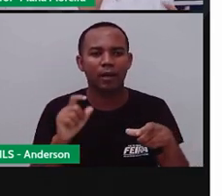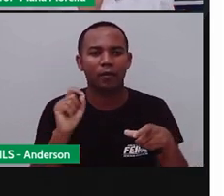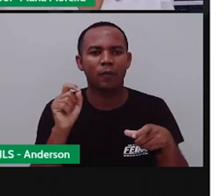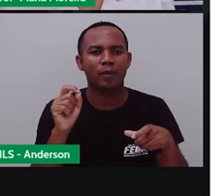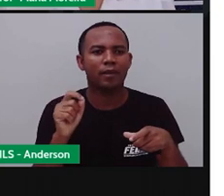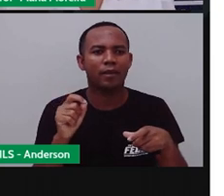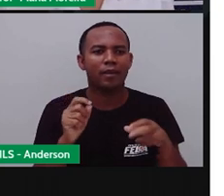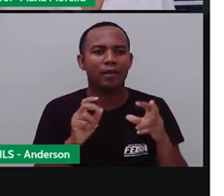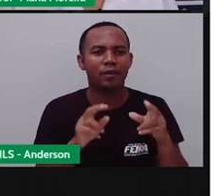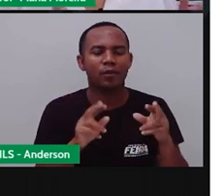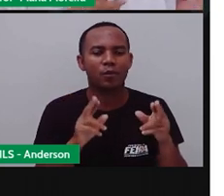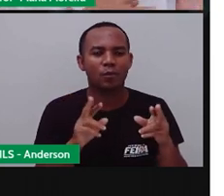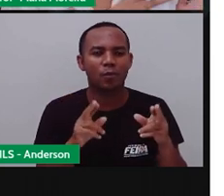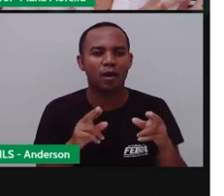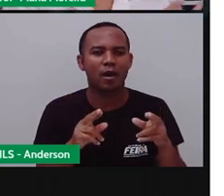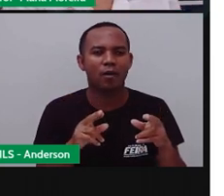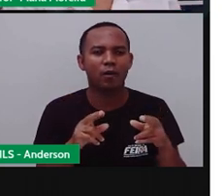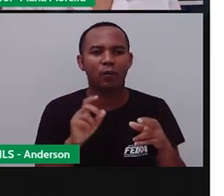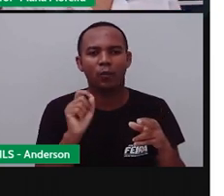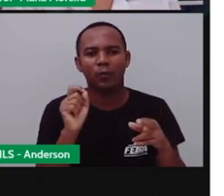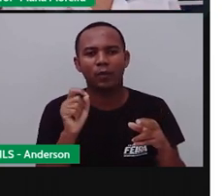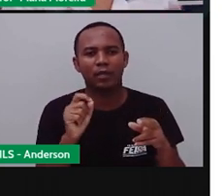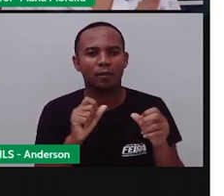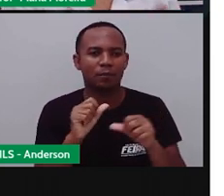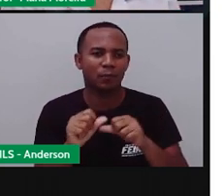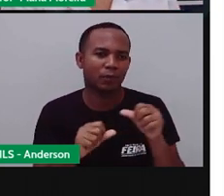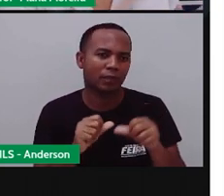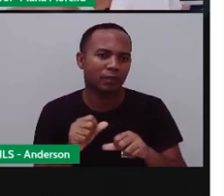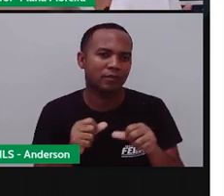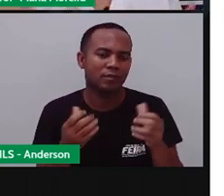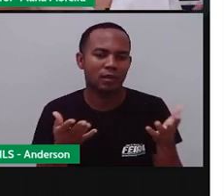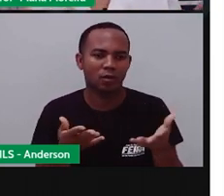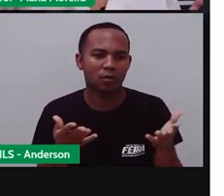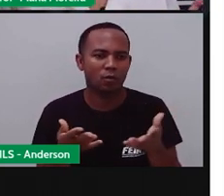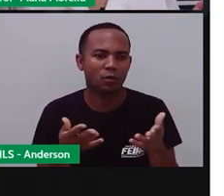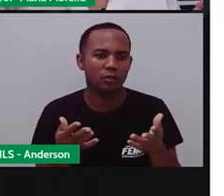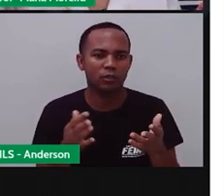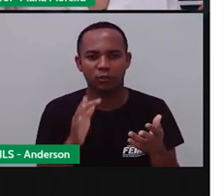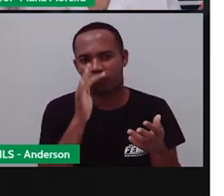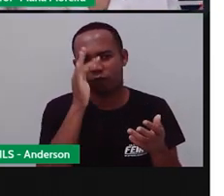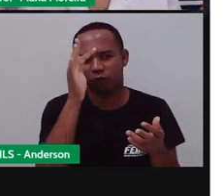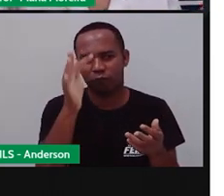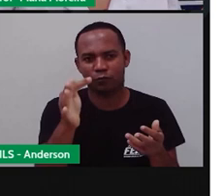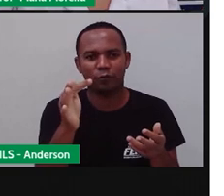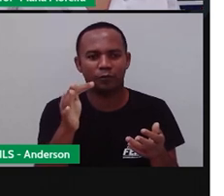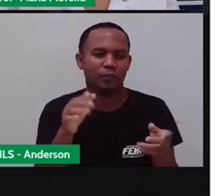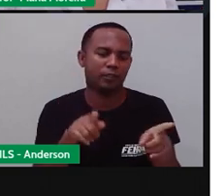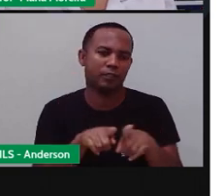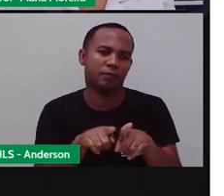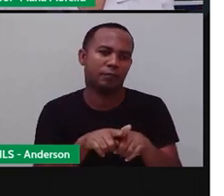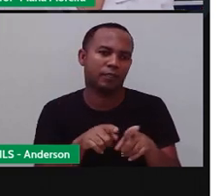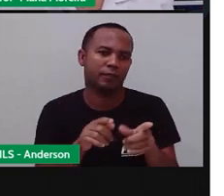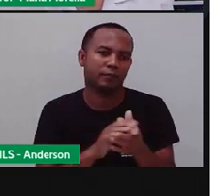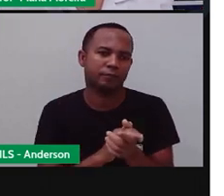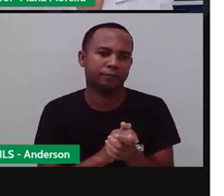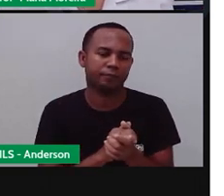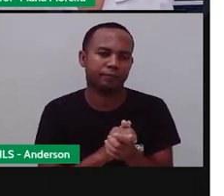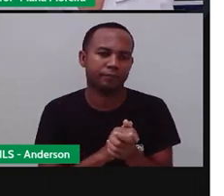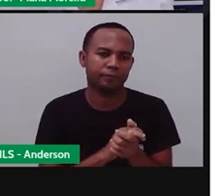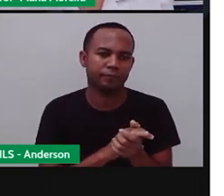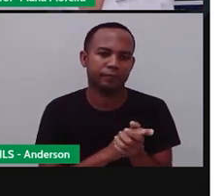uma herança. E o que o homem modifica hoje vai ficar o quê? Para as futuras gerações.